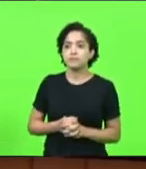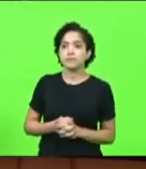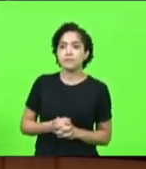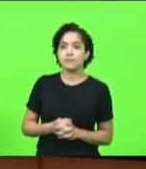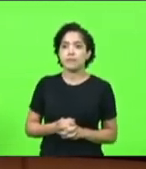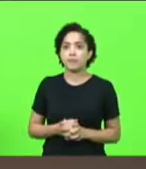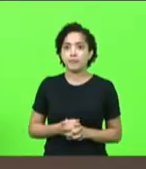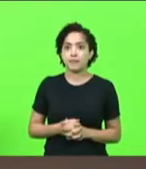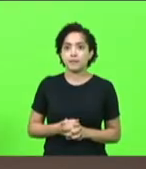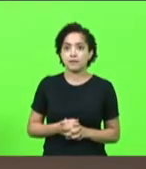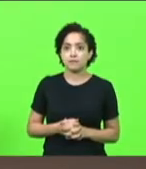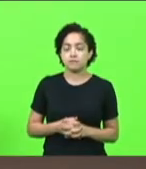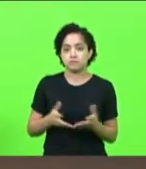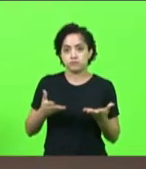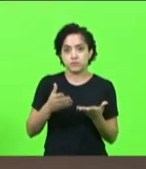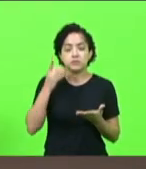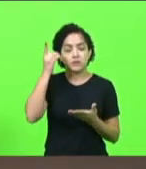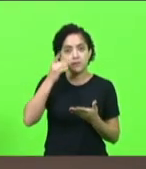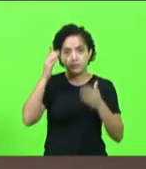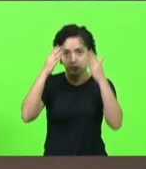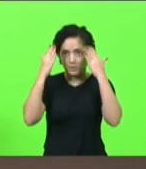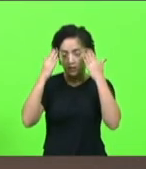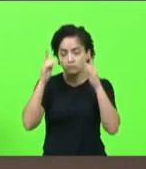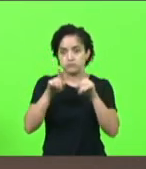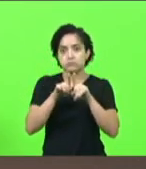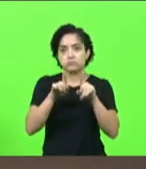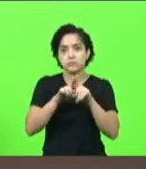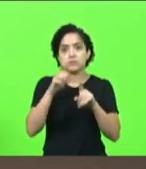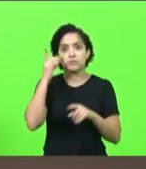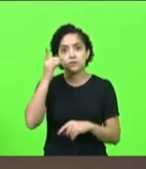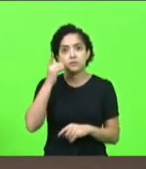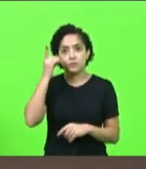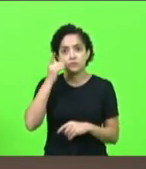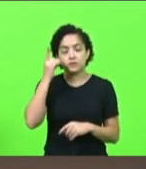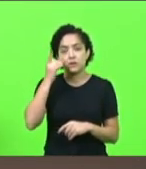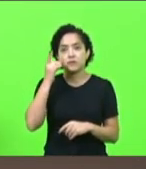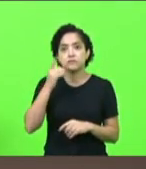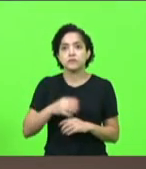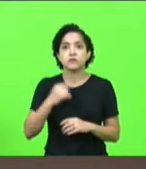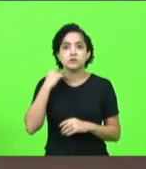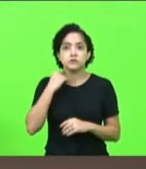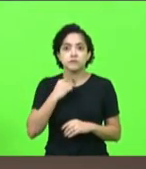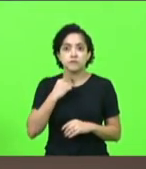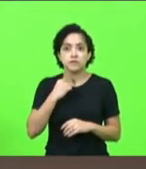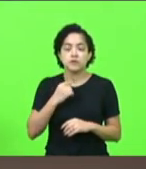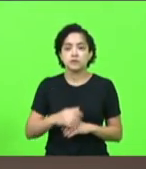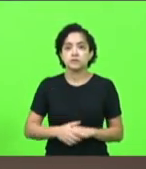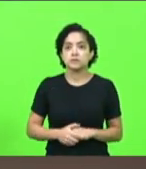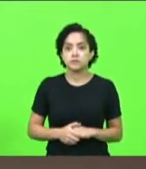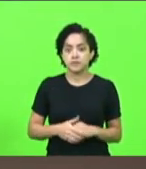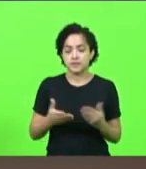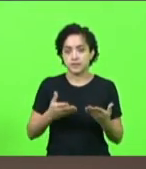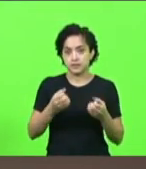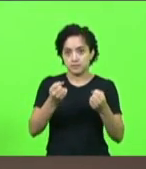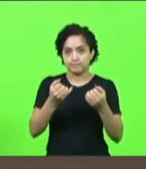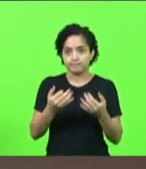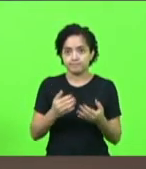deputado Milton Schaeff, depois o deputado Silvio Drev, deputado Ismael dos Santos e deputado Gerri, que querem falar.